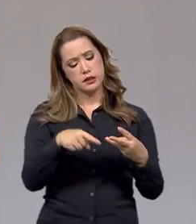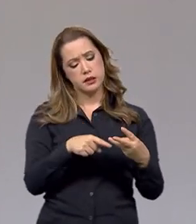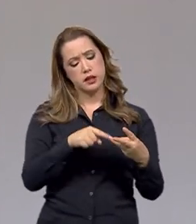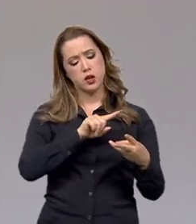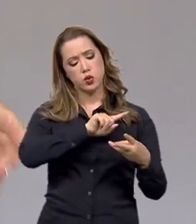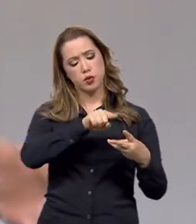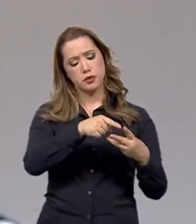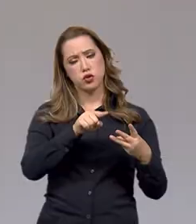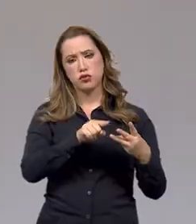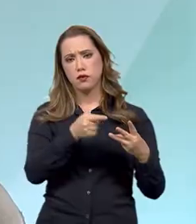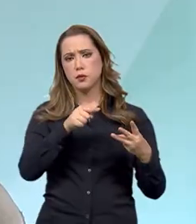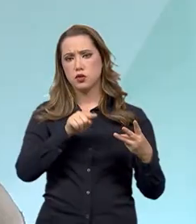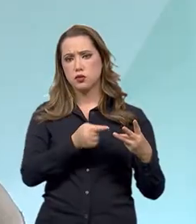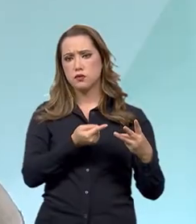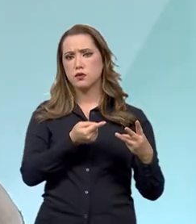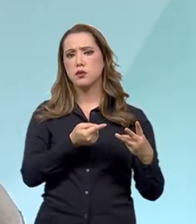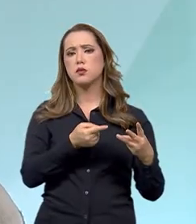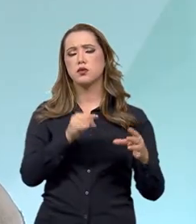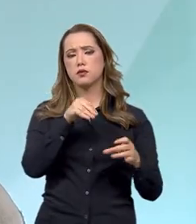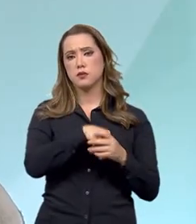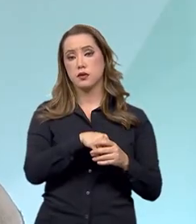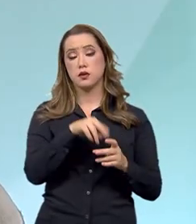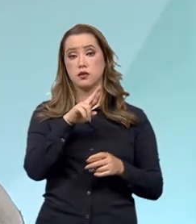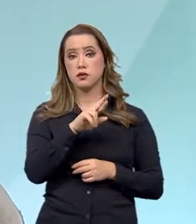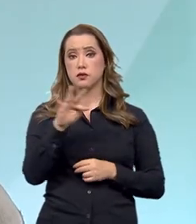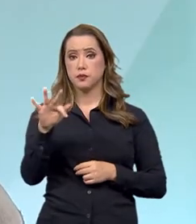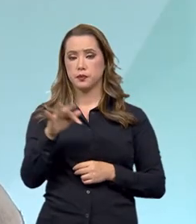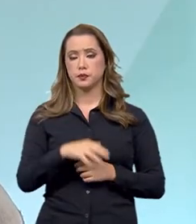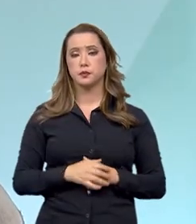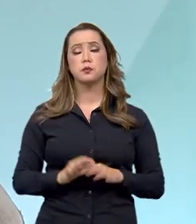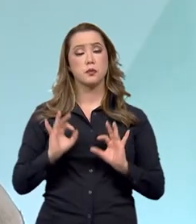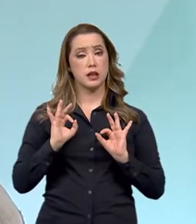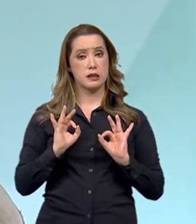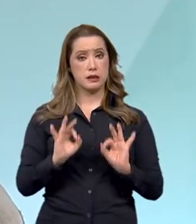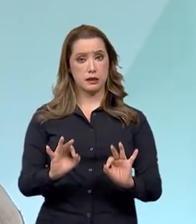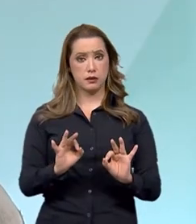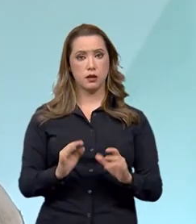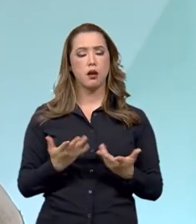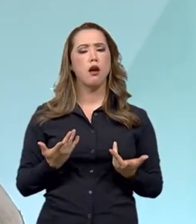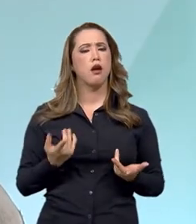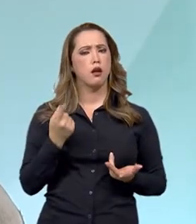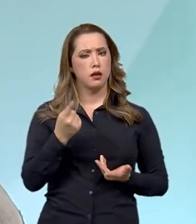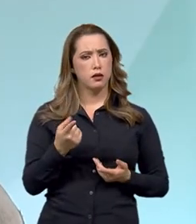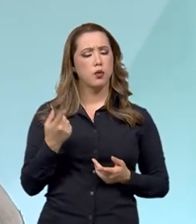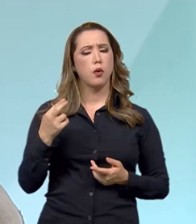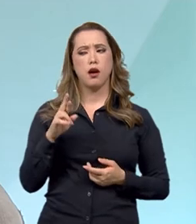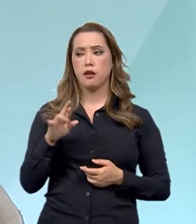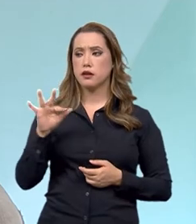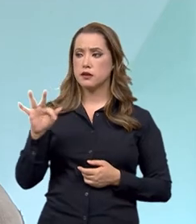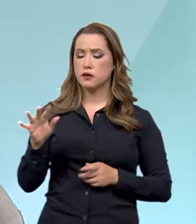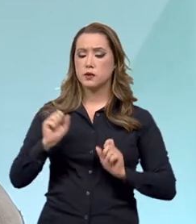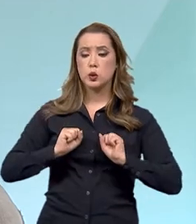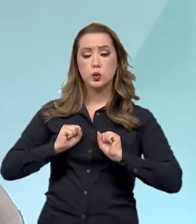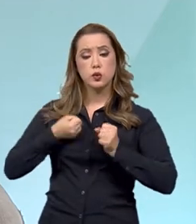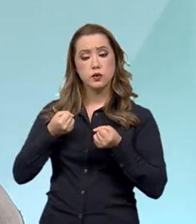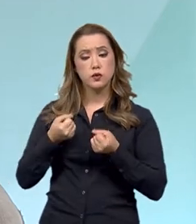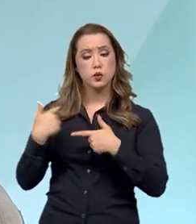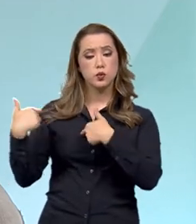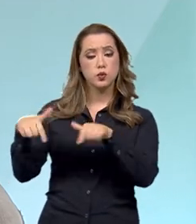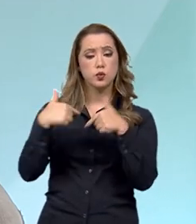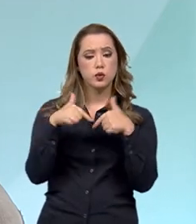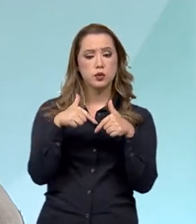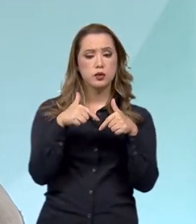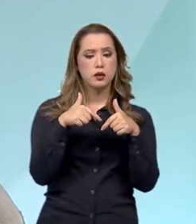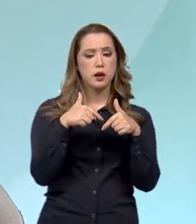ali na Receita Federal? É, perfeitamente. A Receita Federal, ela faz um esforço e um trabalho